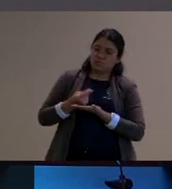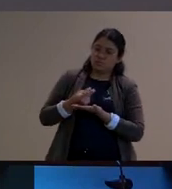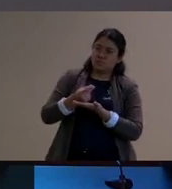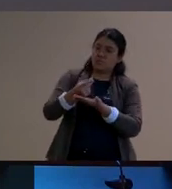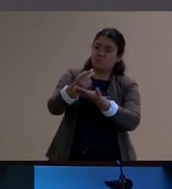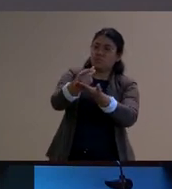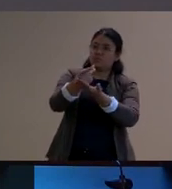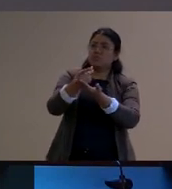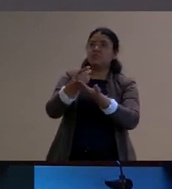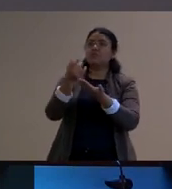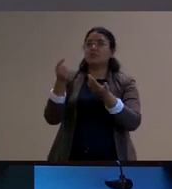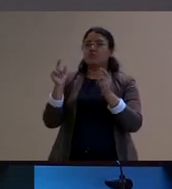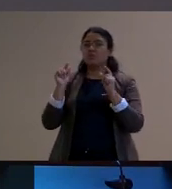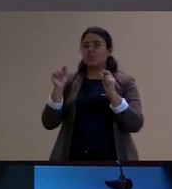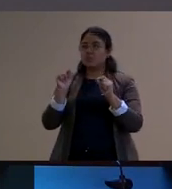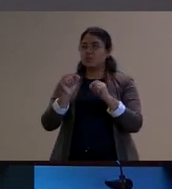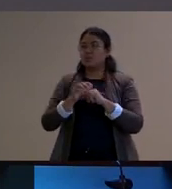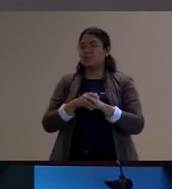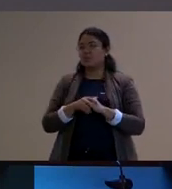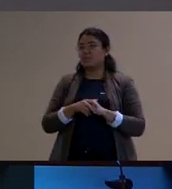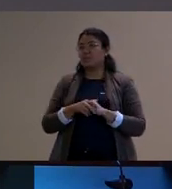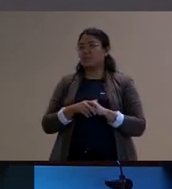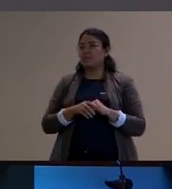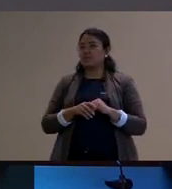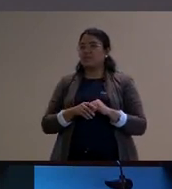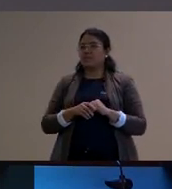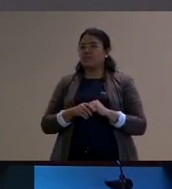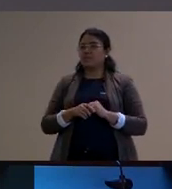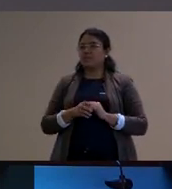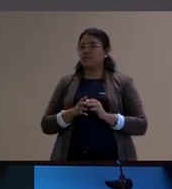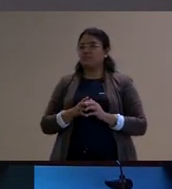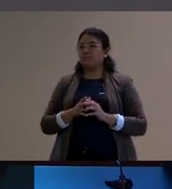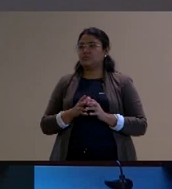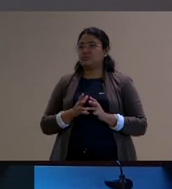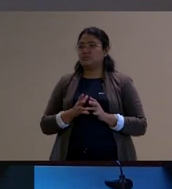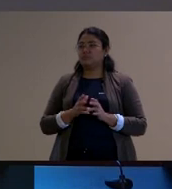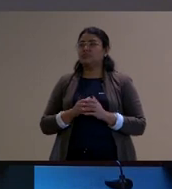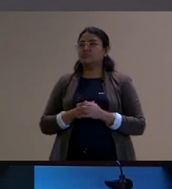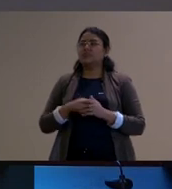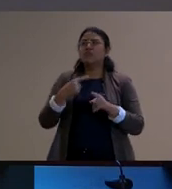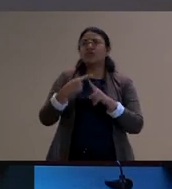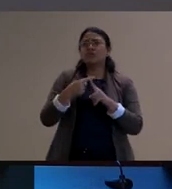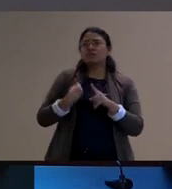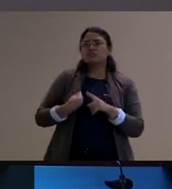exemplo disso são os contos de fada porque sobrevivem até hoje porque eles também